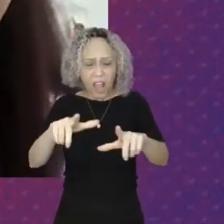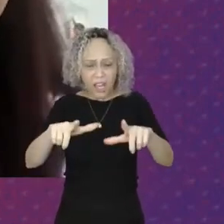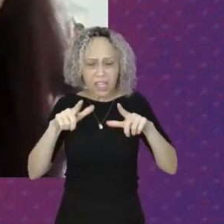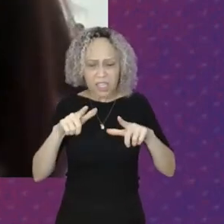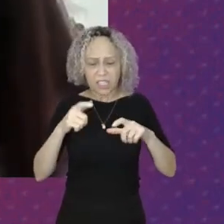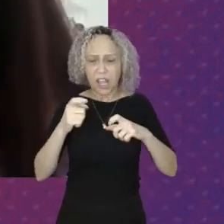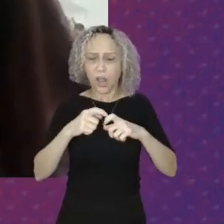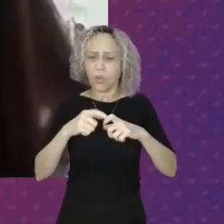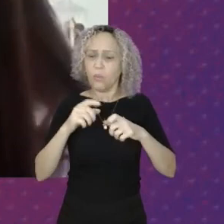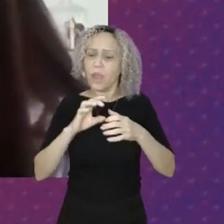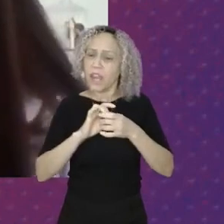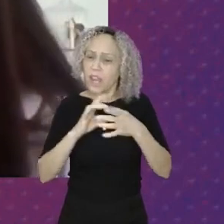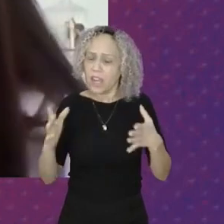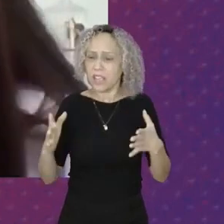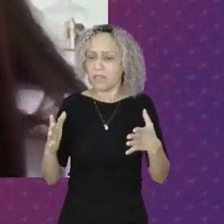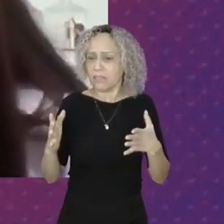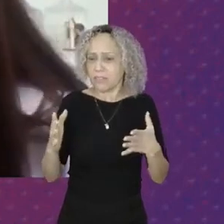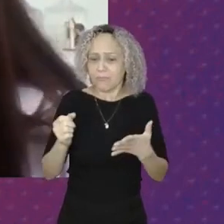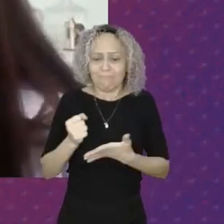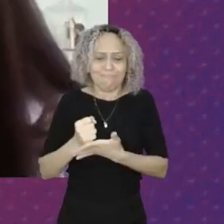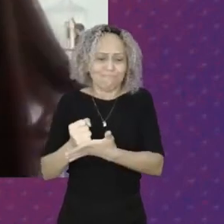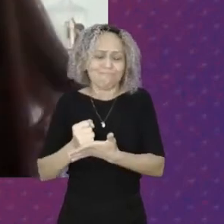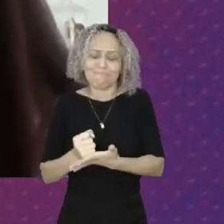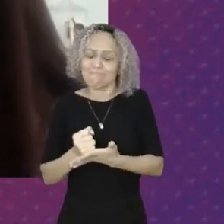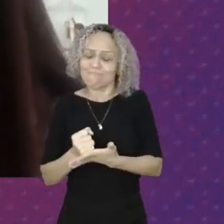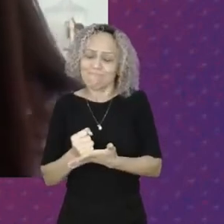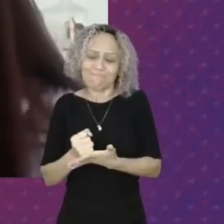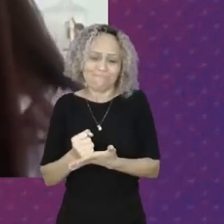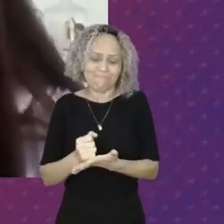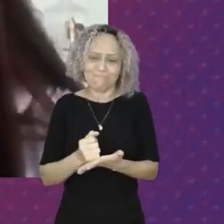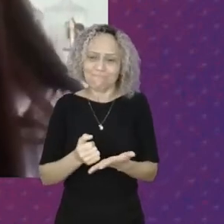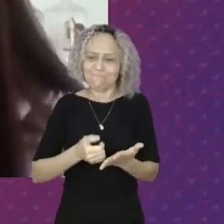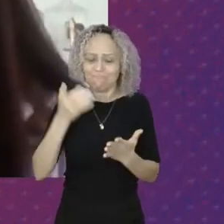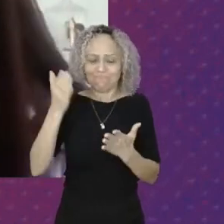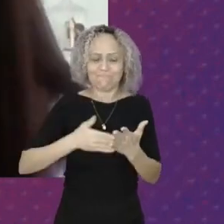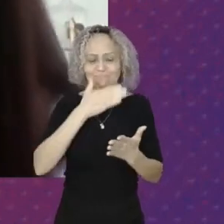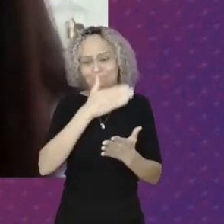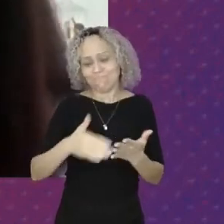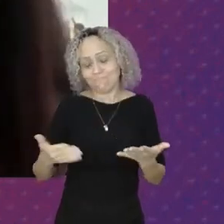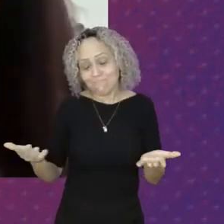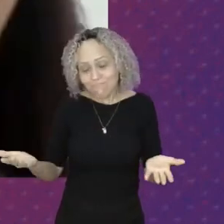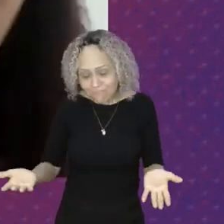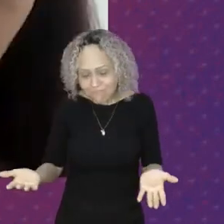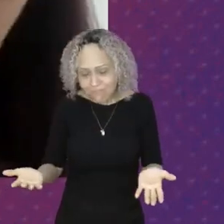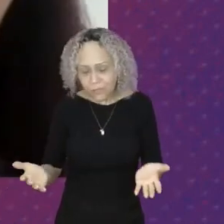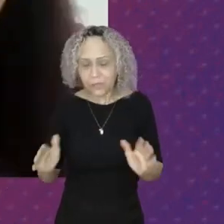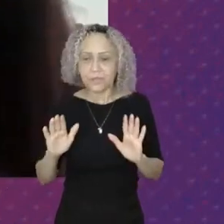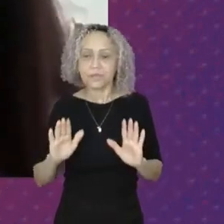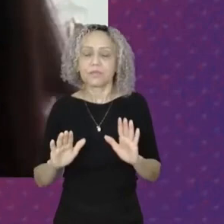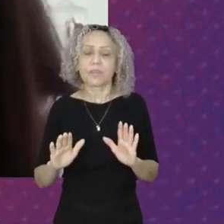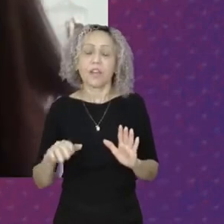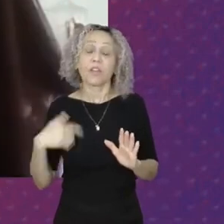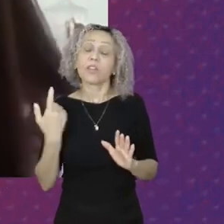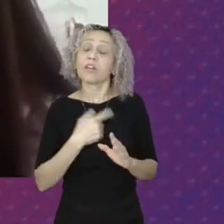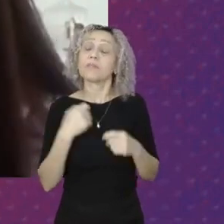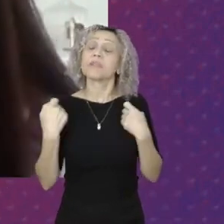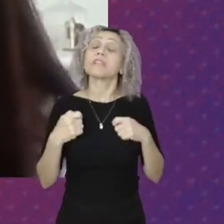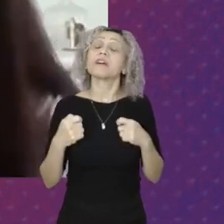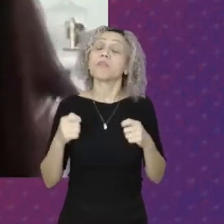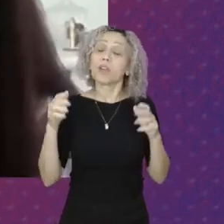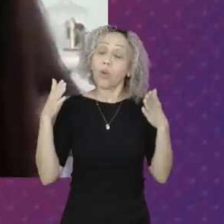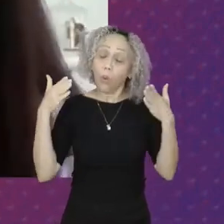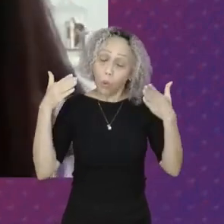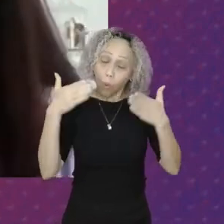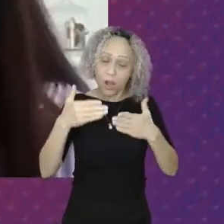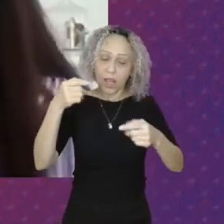item Da Previdência Então é preciso Fazer um olhar Para essa Política Para que de fato A gente possa